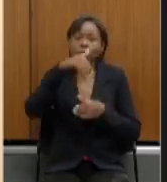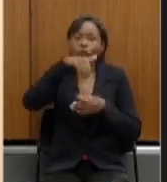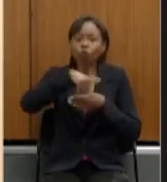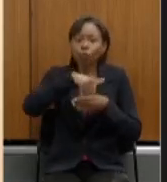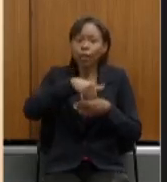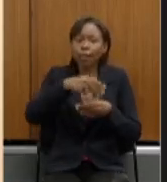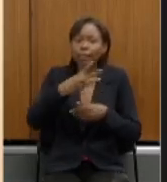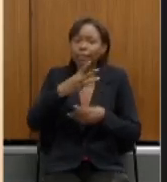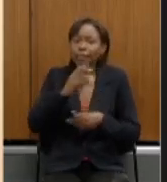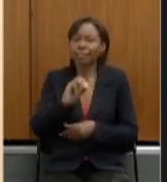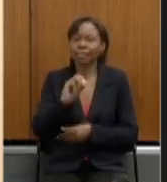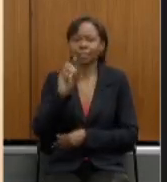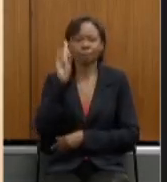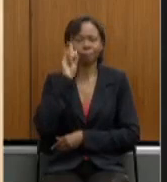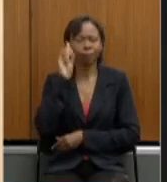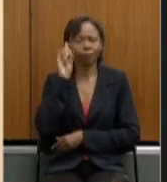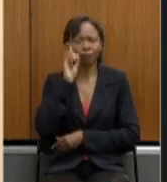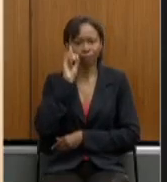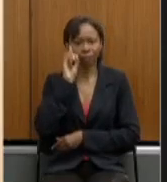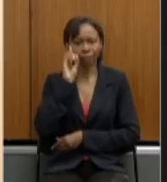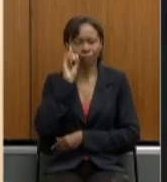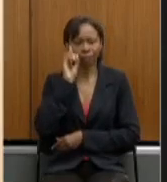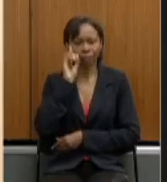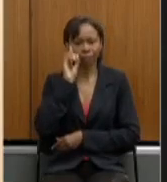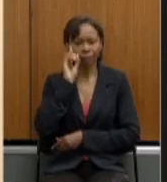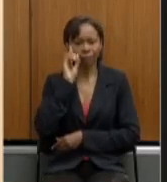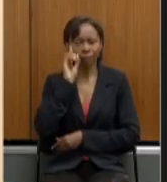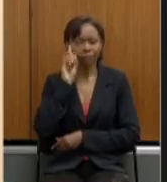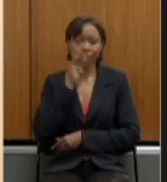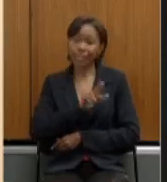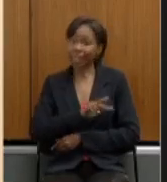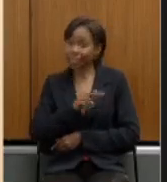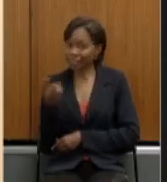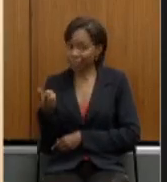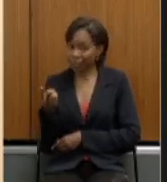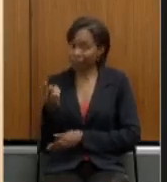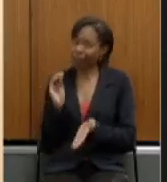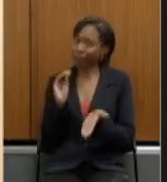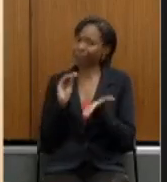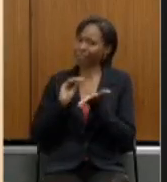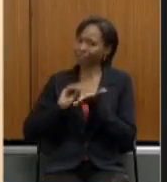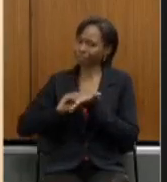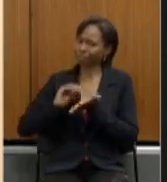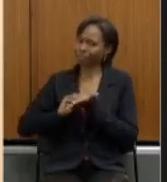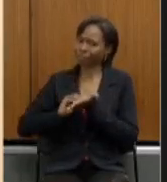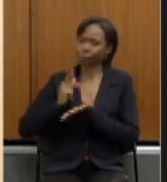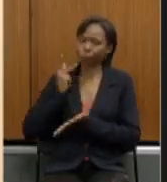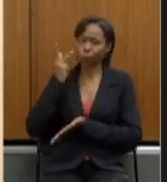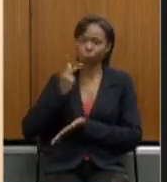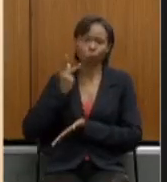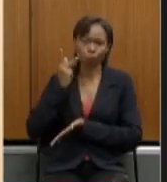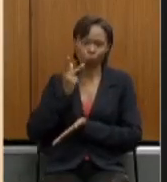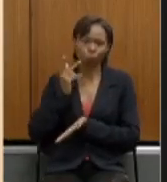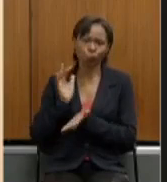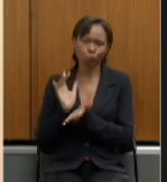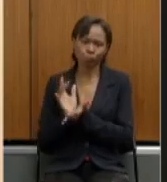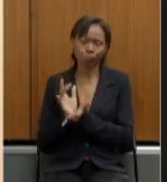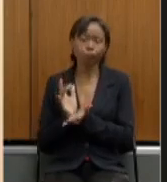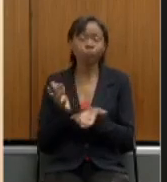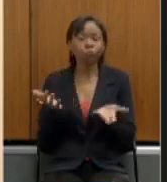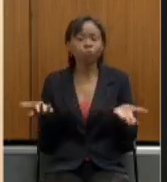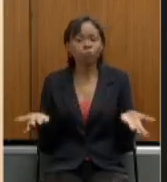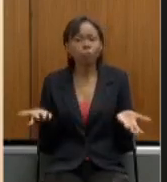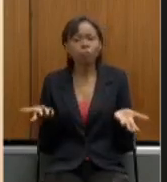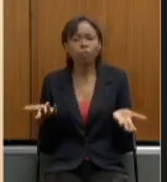30 dias sob pena de iniciar a trancar a pauta do parlamento então como